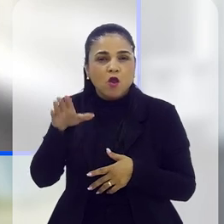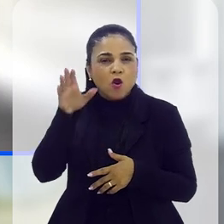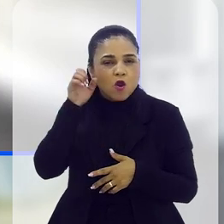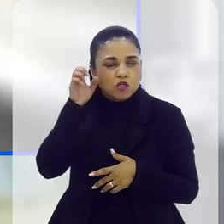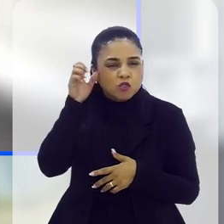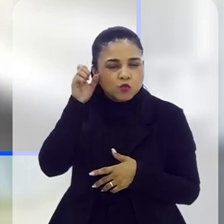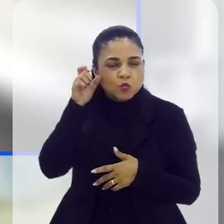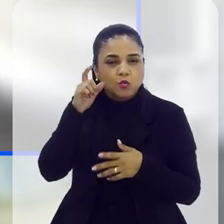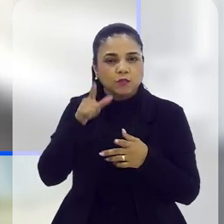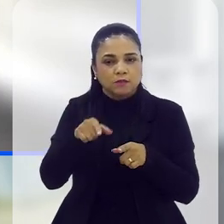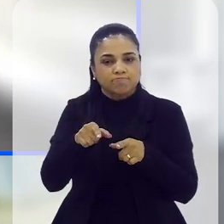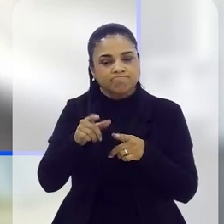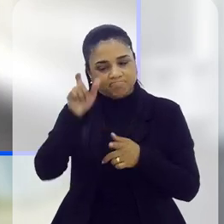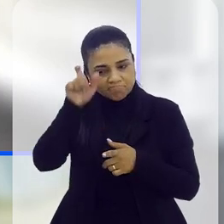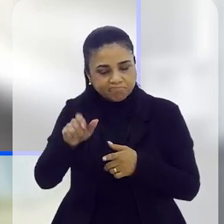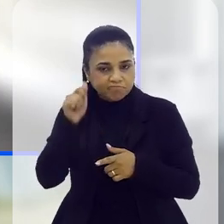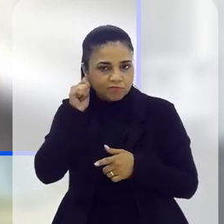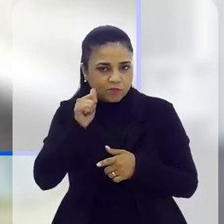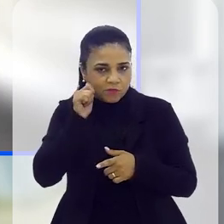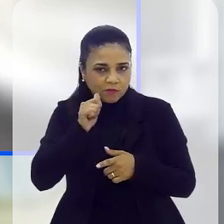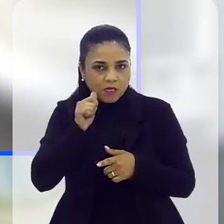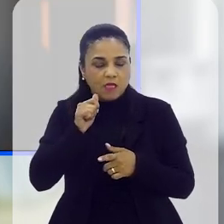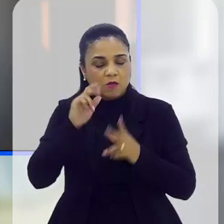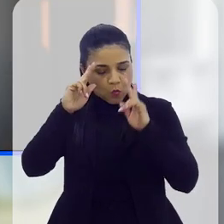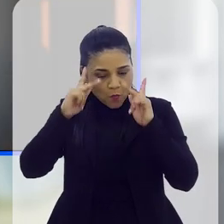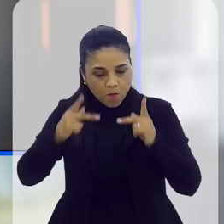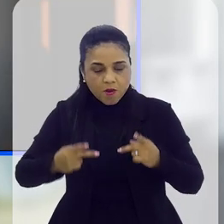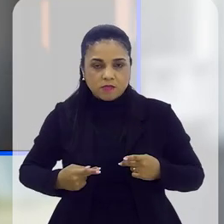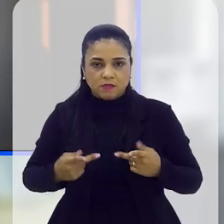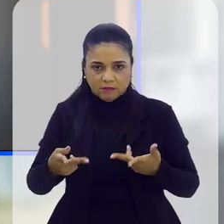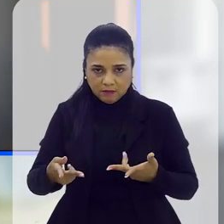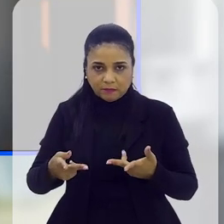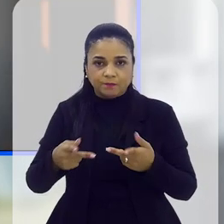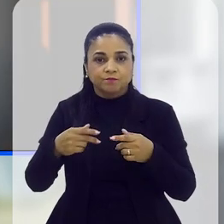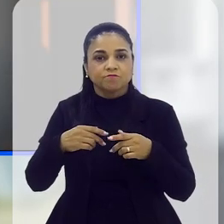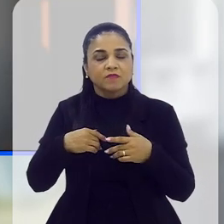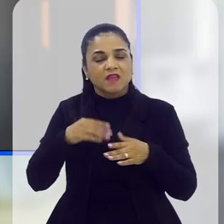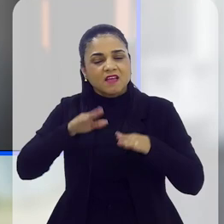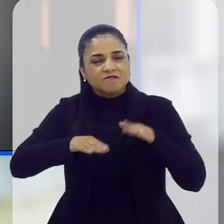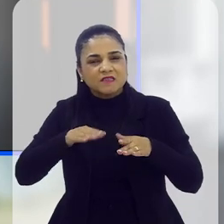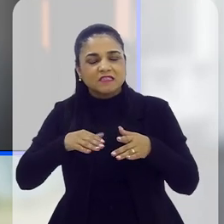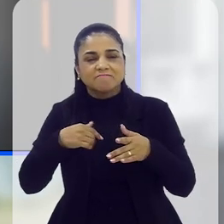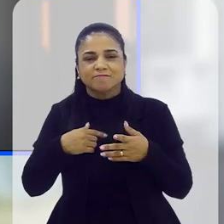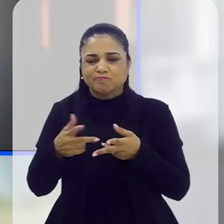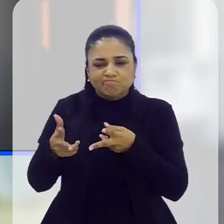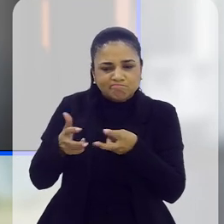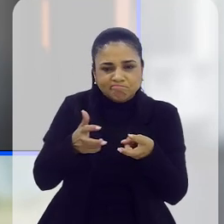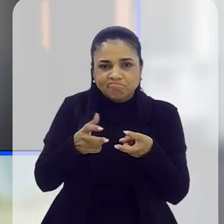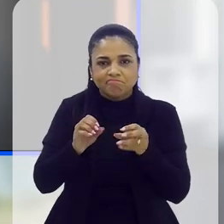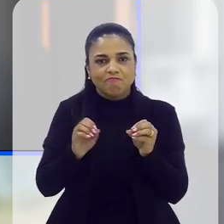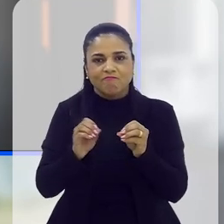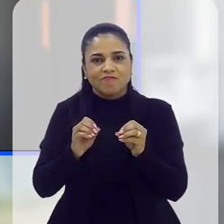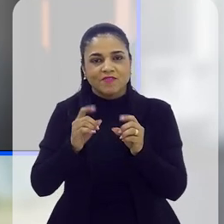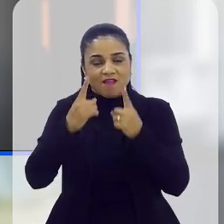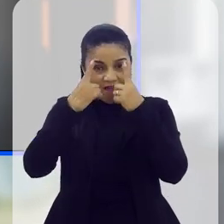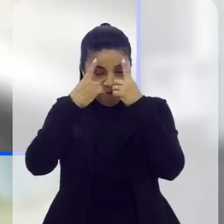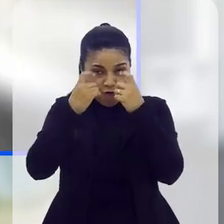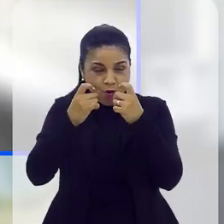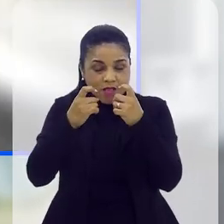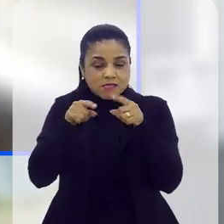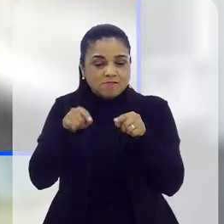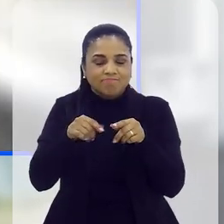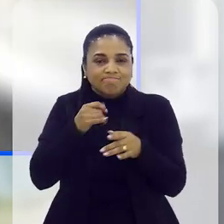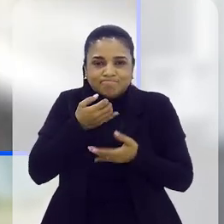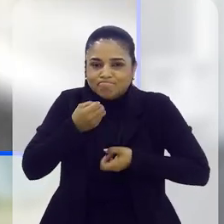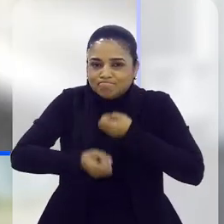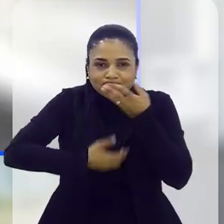disputa ativa, né, qualificada para essas mulheres, no entendimento mais humanizado possível, porque às vezes passa despercebido, né, algum detalhe da agressão que a mulher